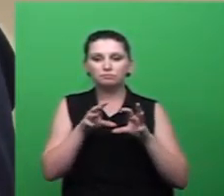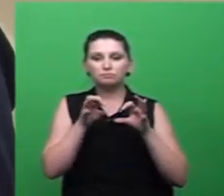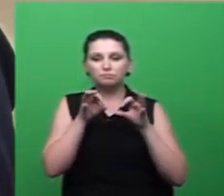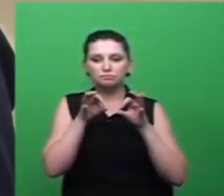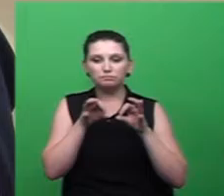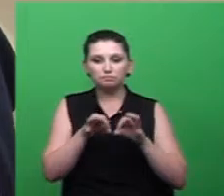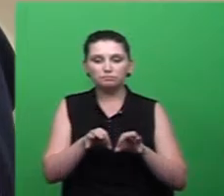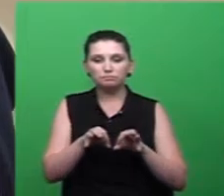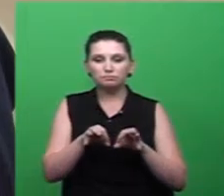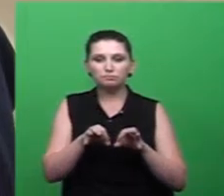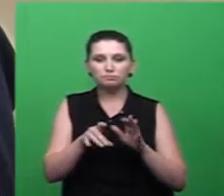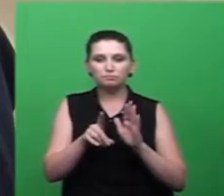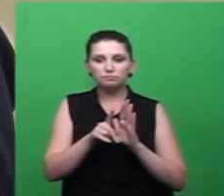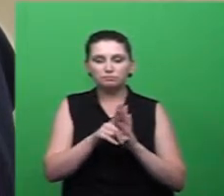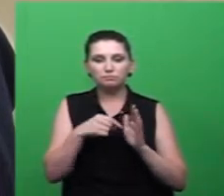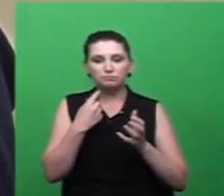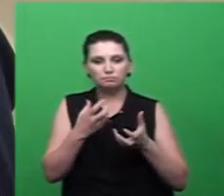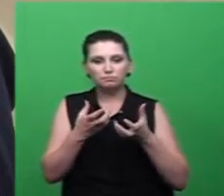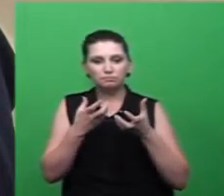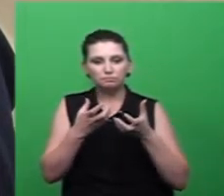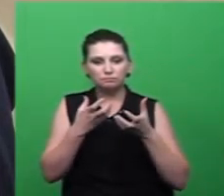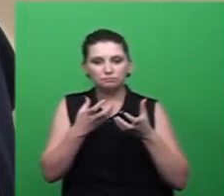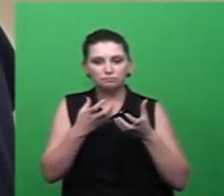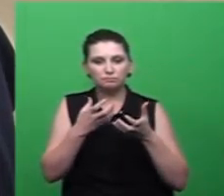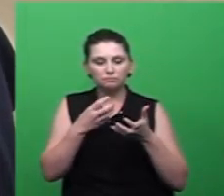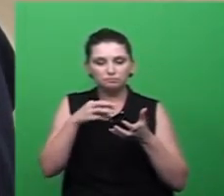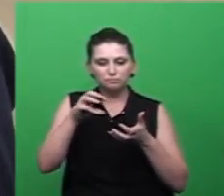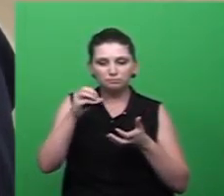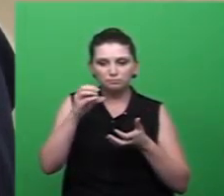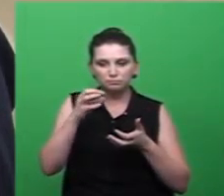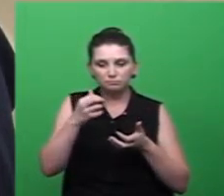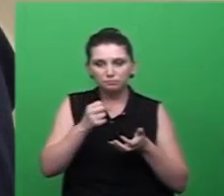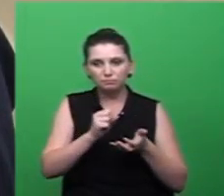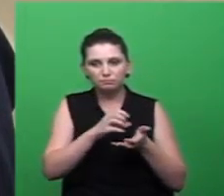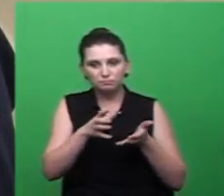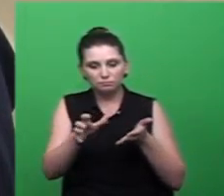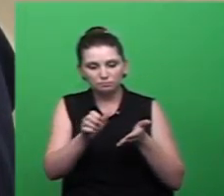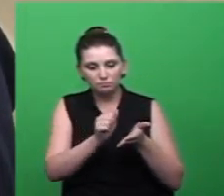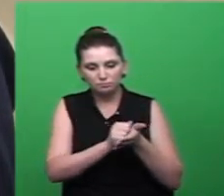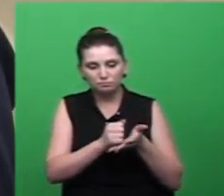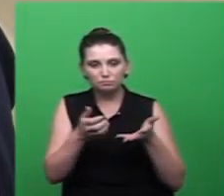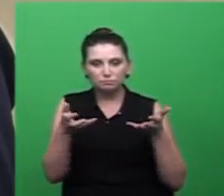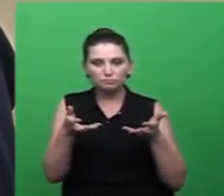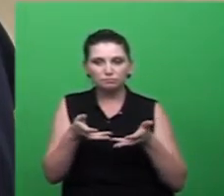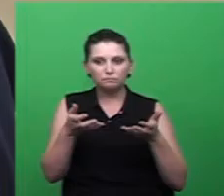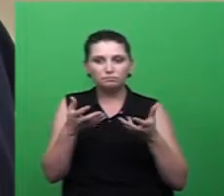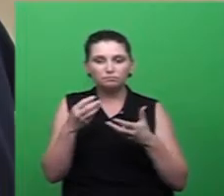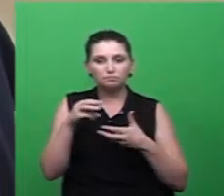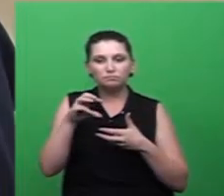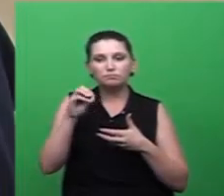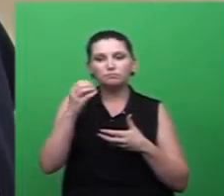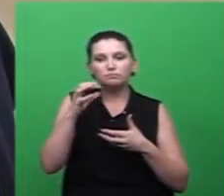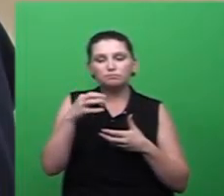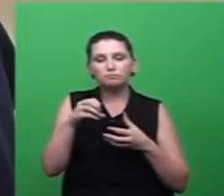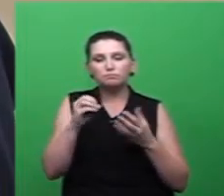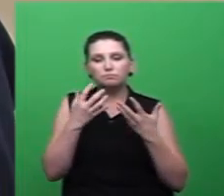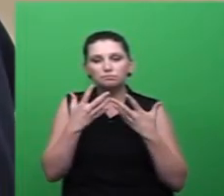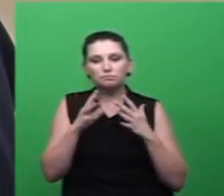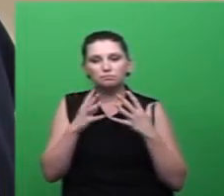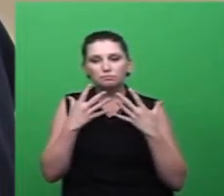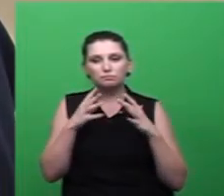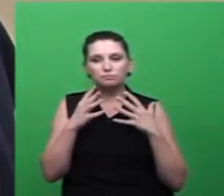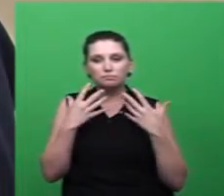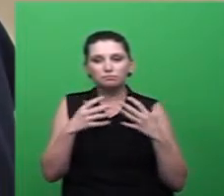regimentais, requeremos que fique, constando na ata desta sessão legislativa, moção de aplausos a